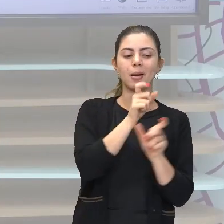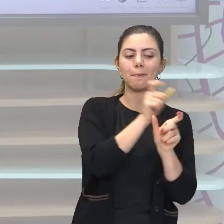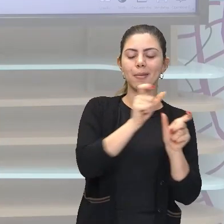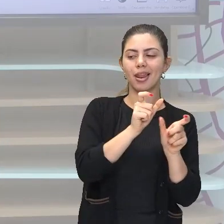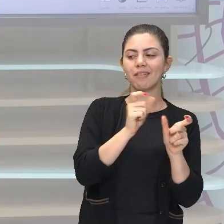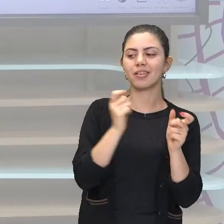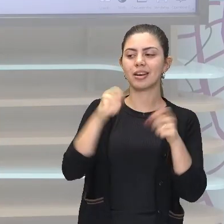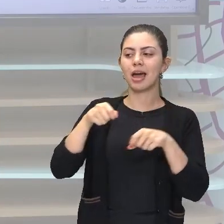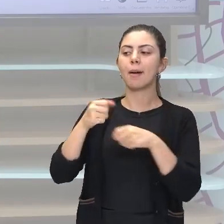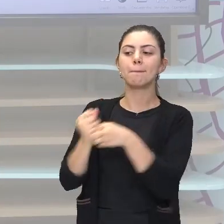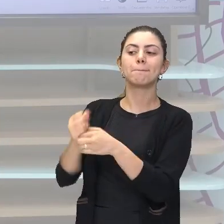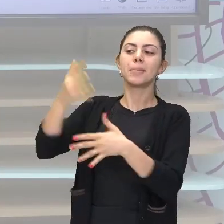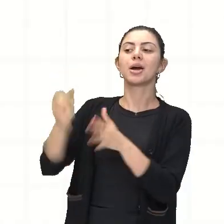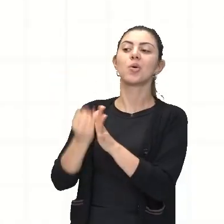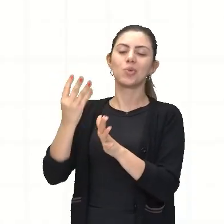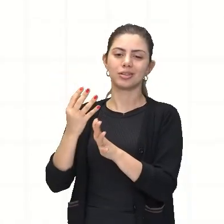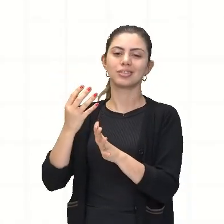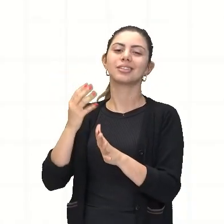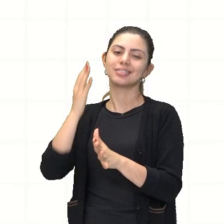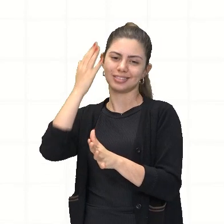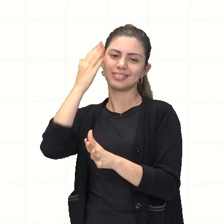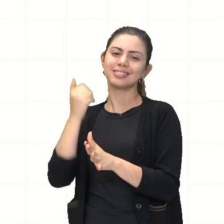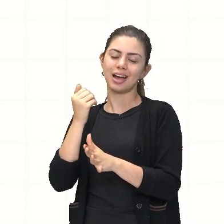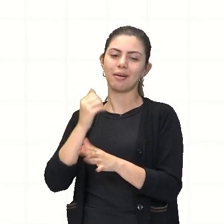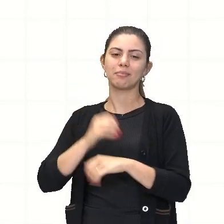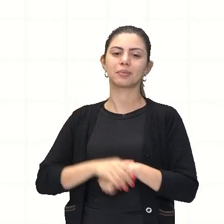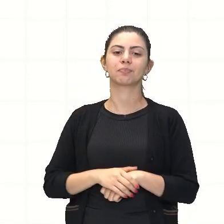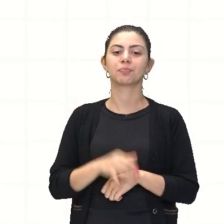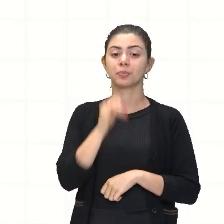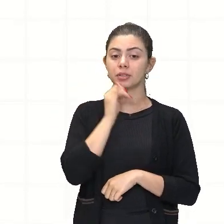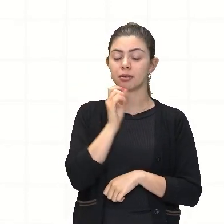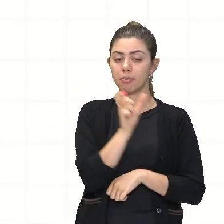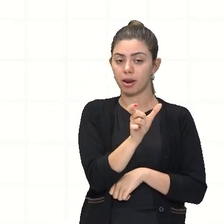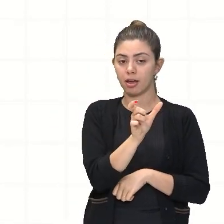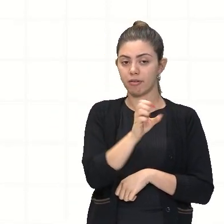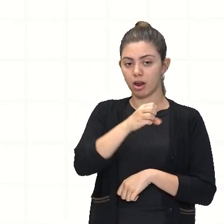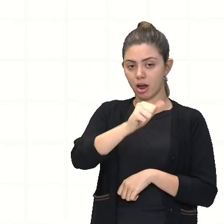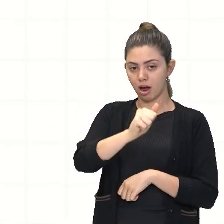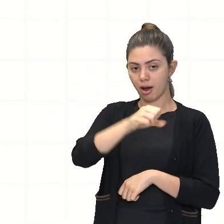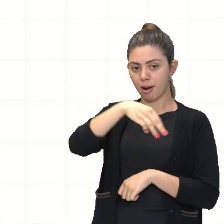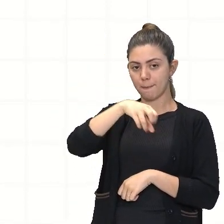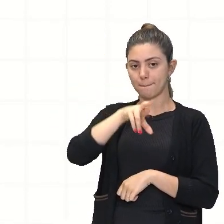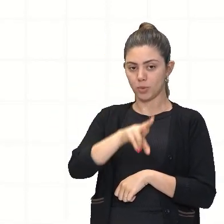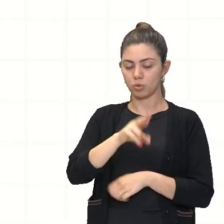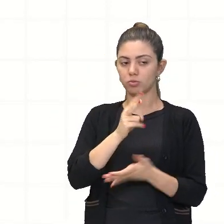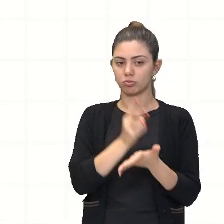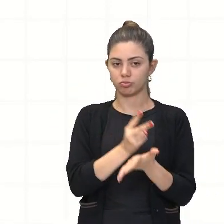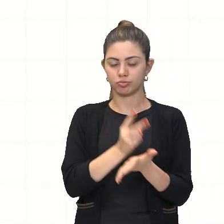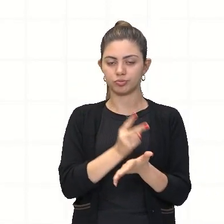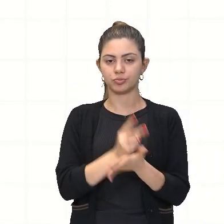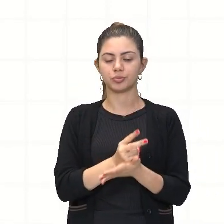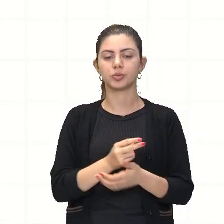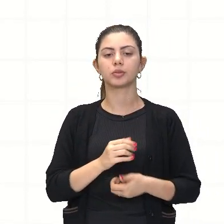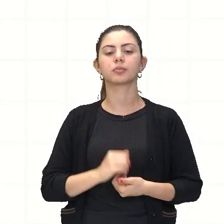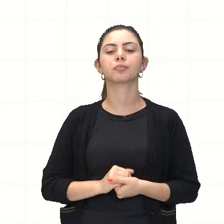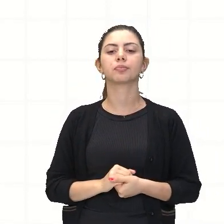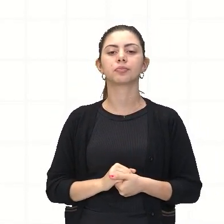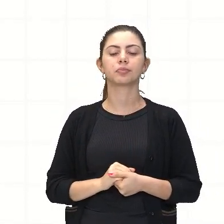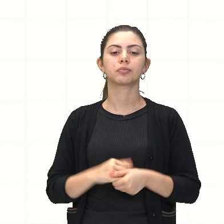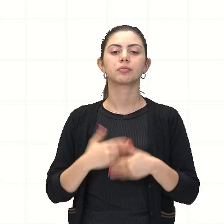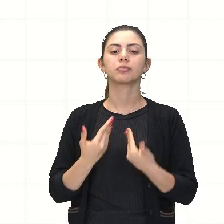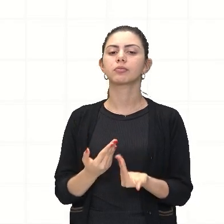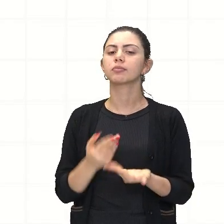você pode escrever. Vamos continuar aqui no caso do amor, olha. Certo? Continuando no caso do amor, observe que